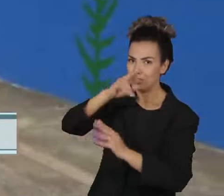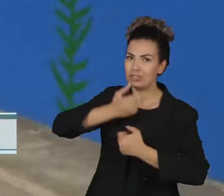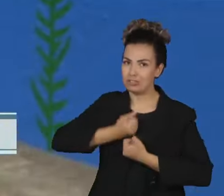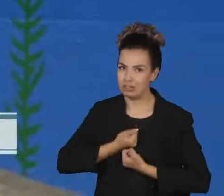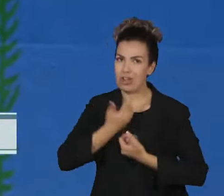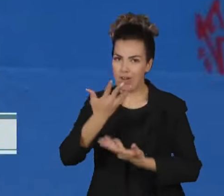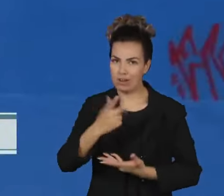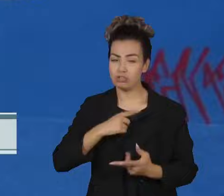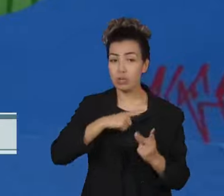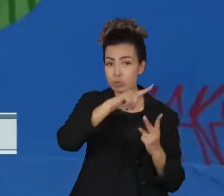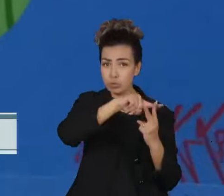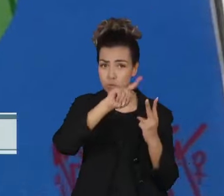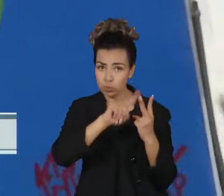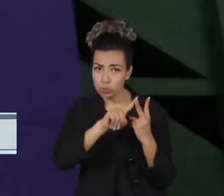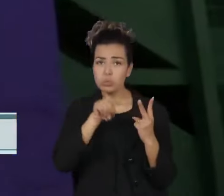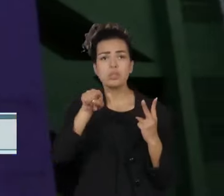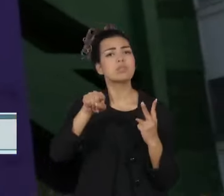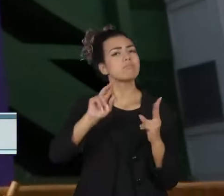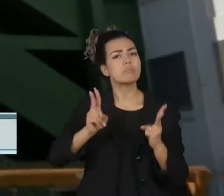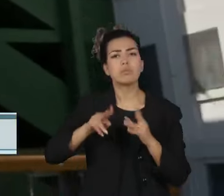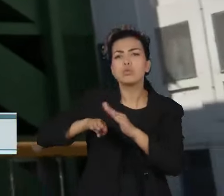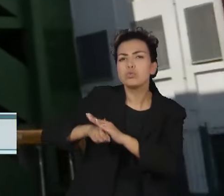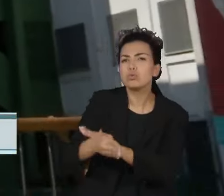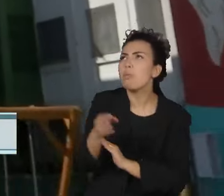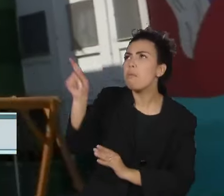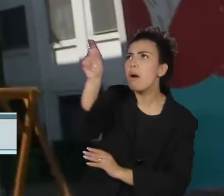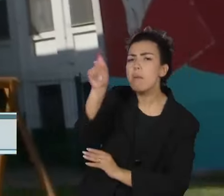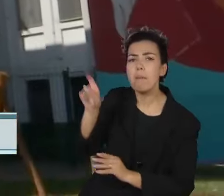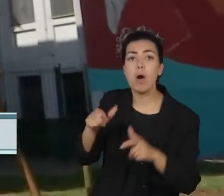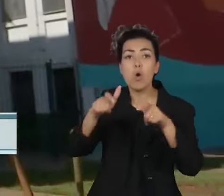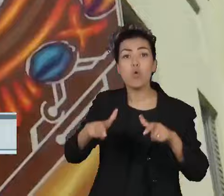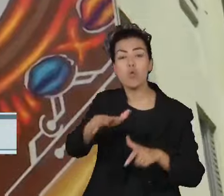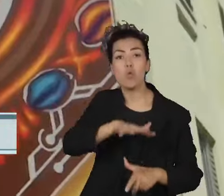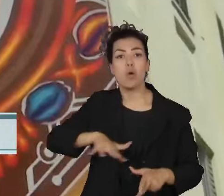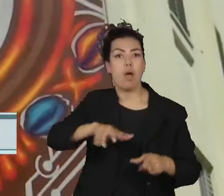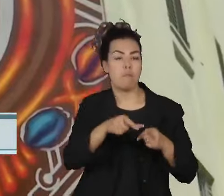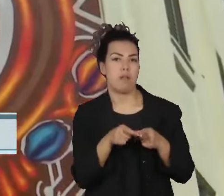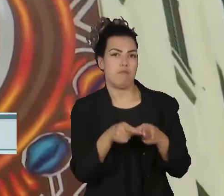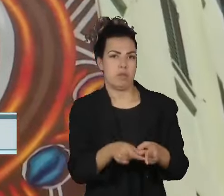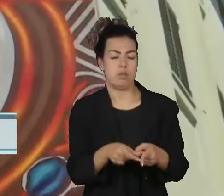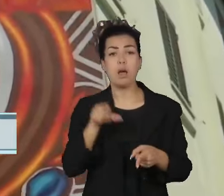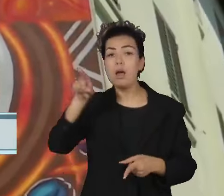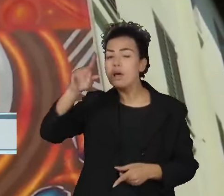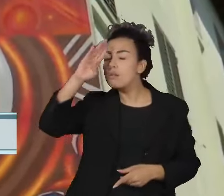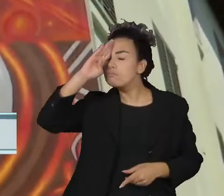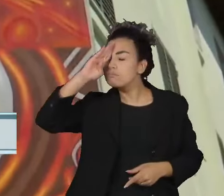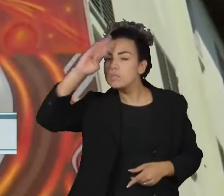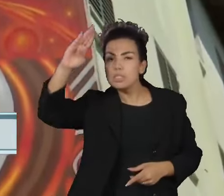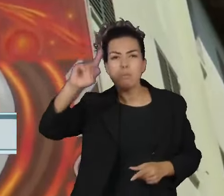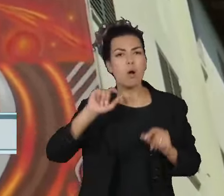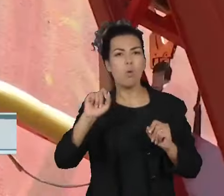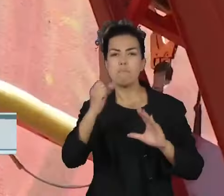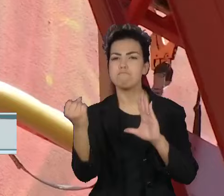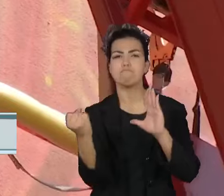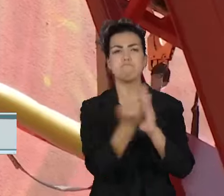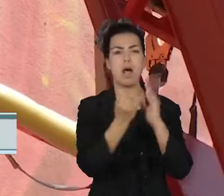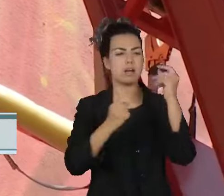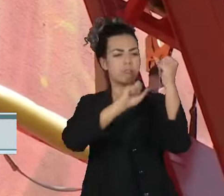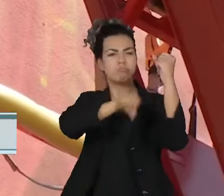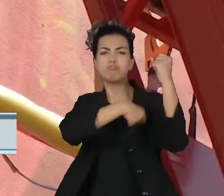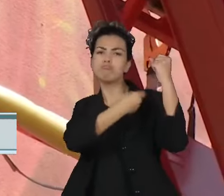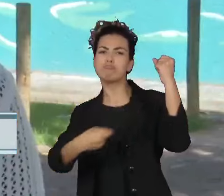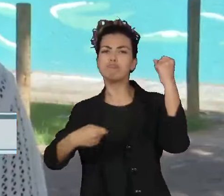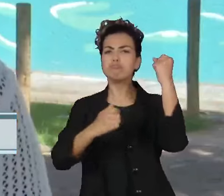formadas e atuantes em periferias. Os trabalhos delas homenageiam, sobretudo, mulheres símbolo de tudo o que representa viver nesses